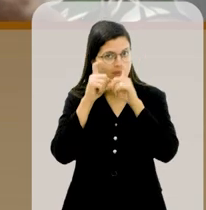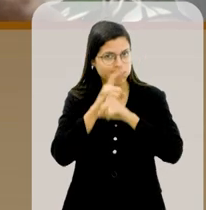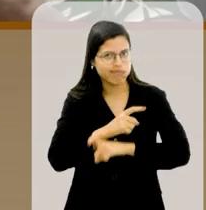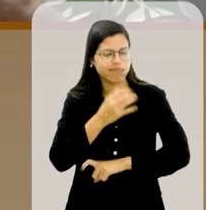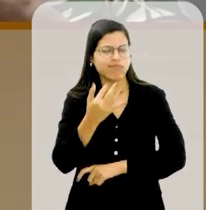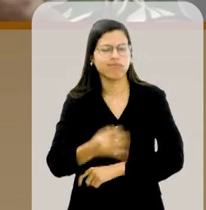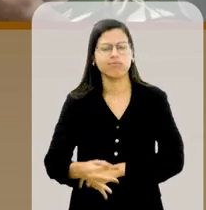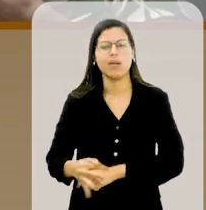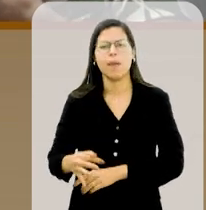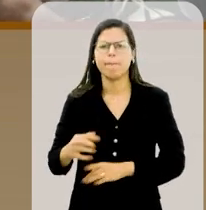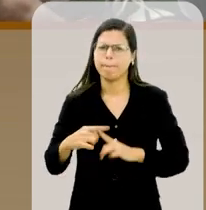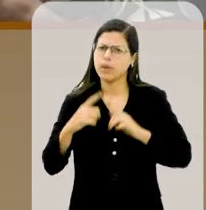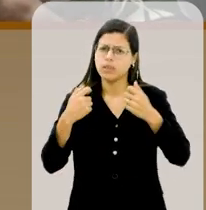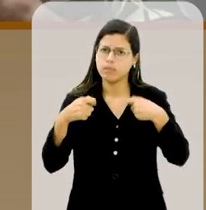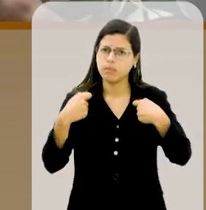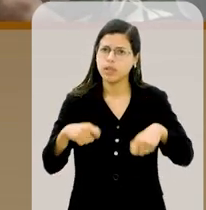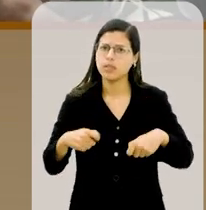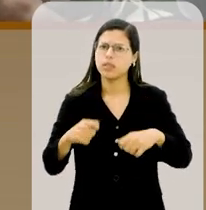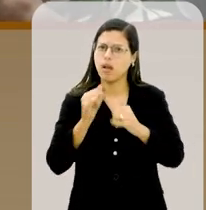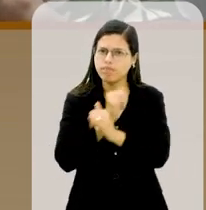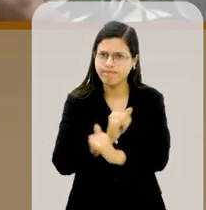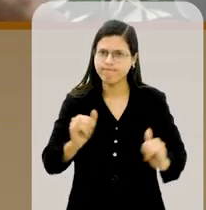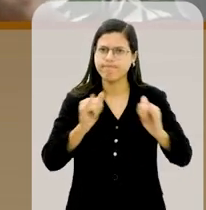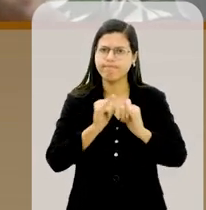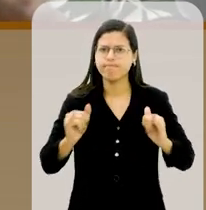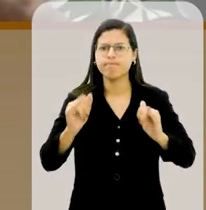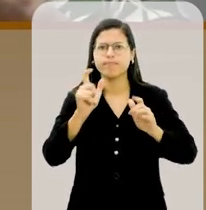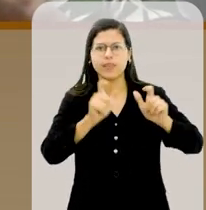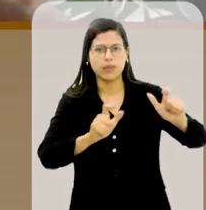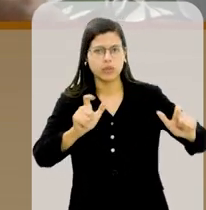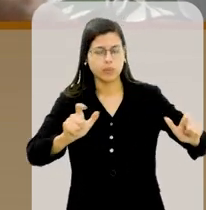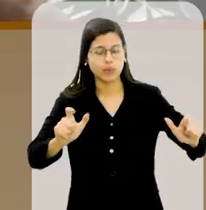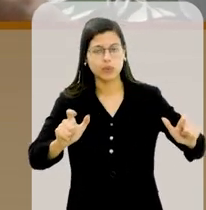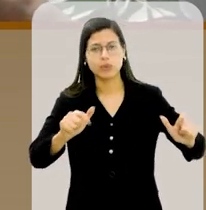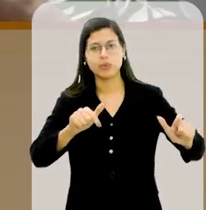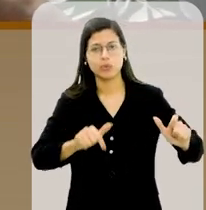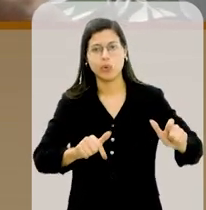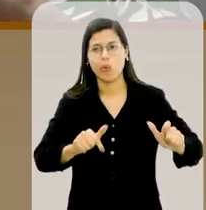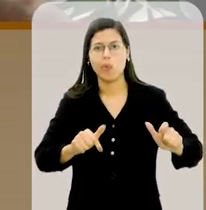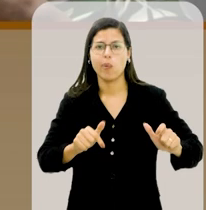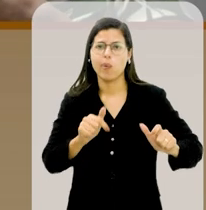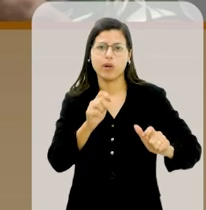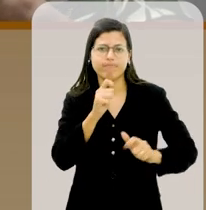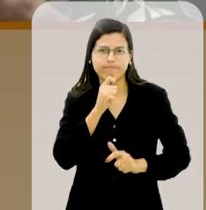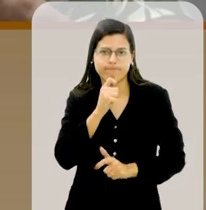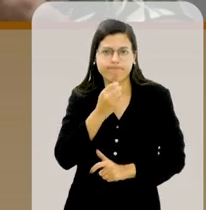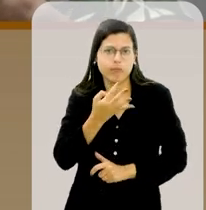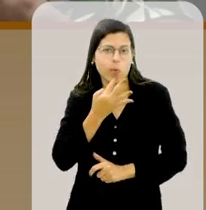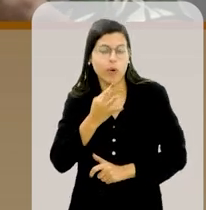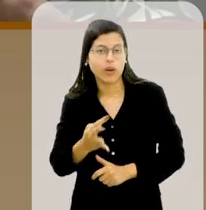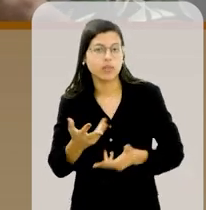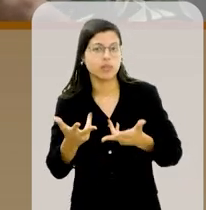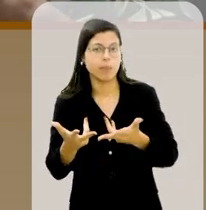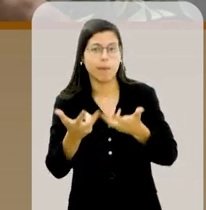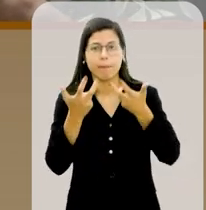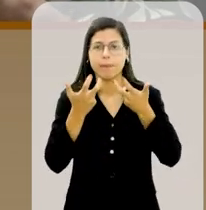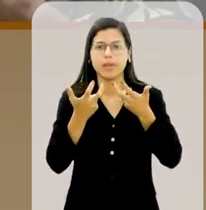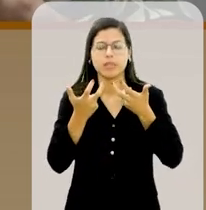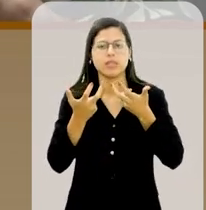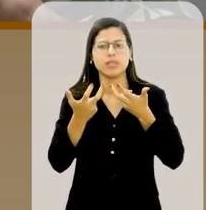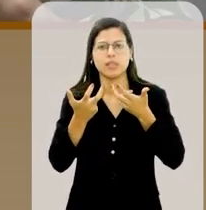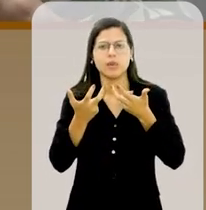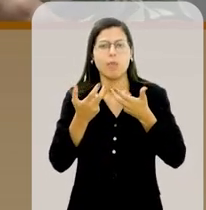é necessário que isso aconteça para que as pessoas que ainda não têm conhecimento vejam o quanto